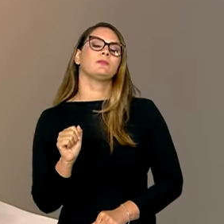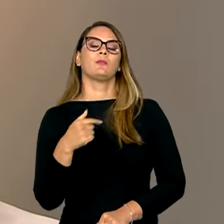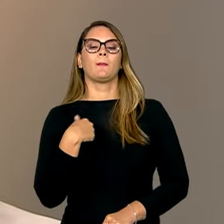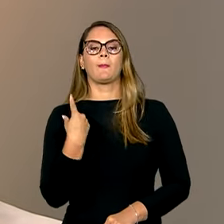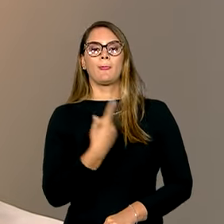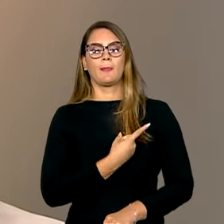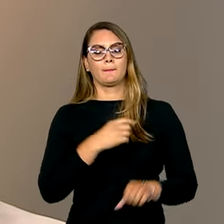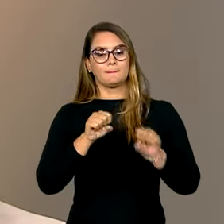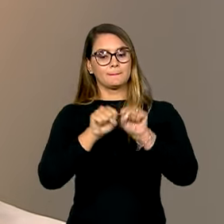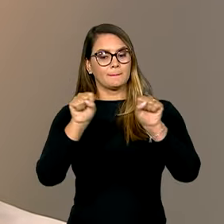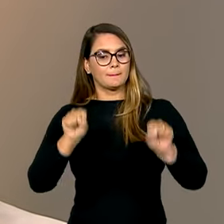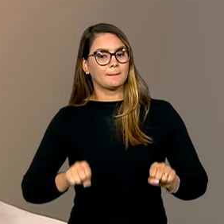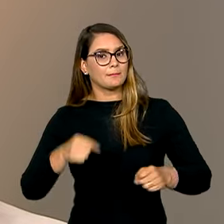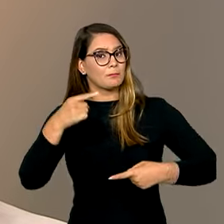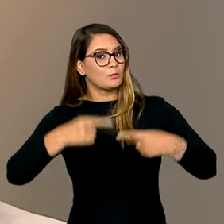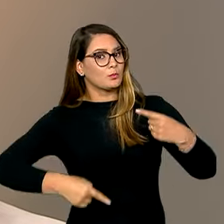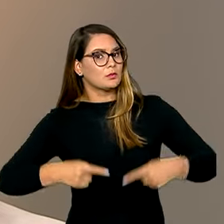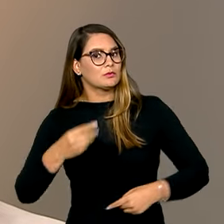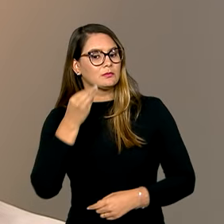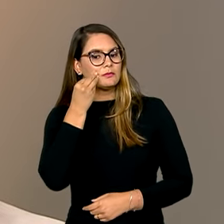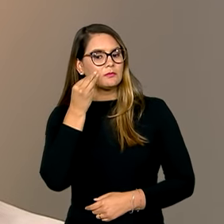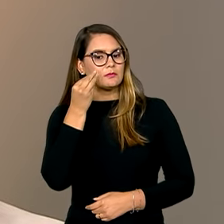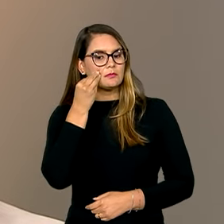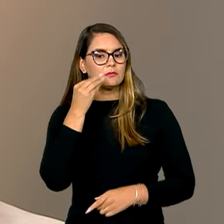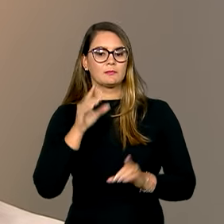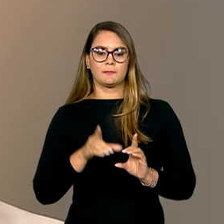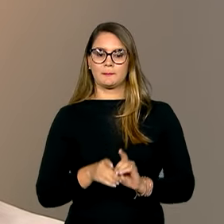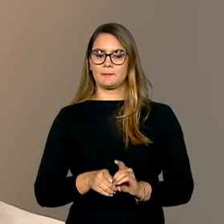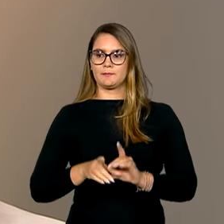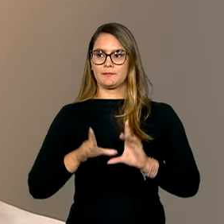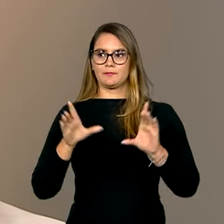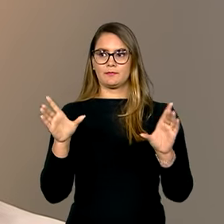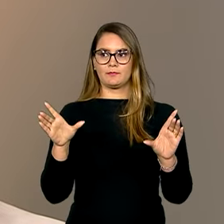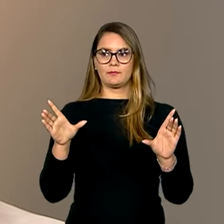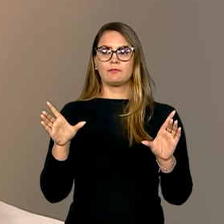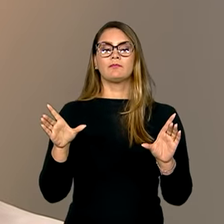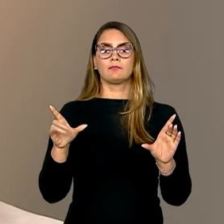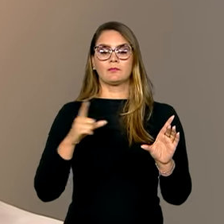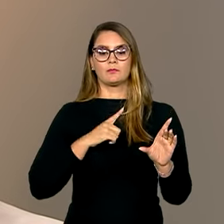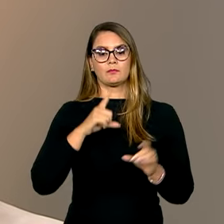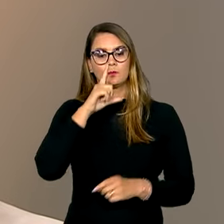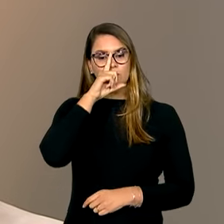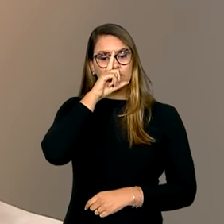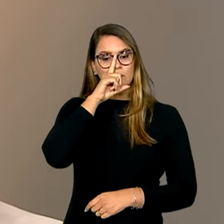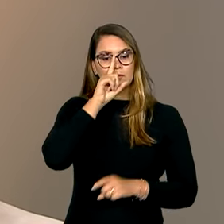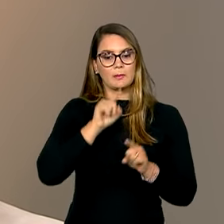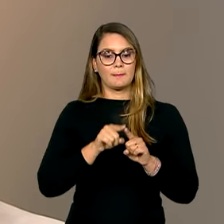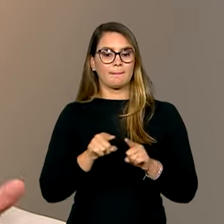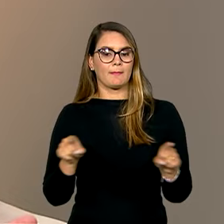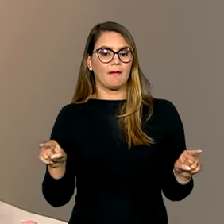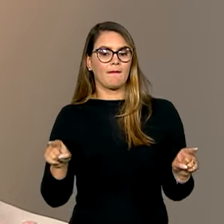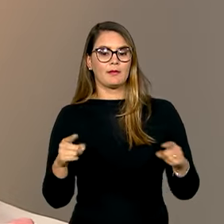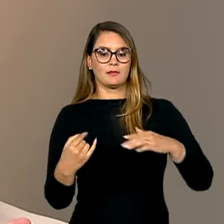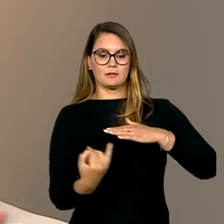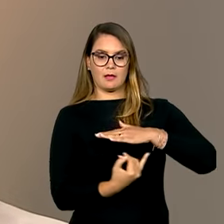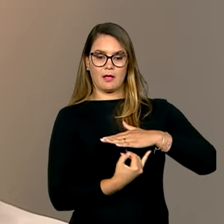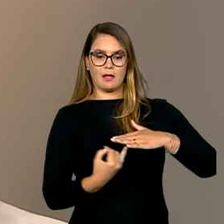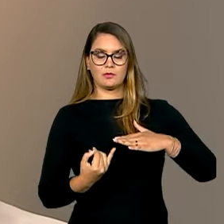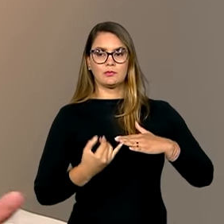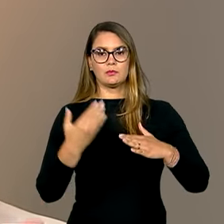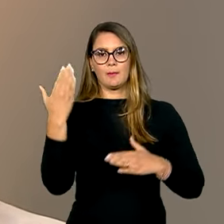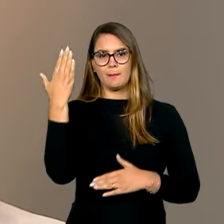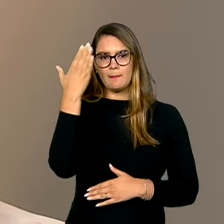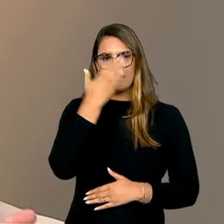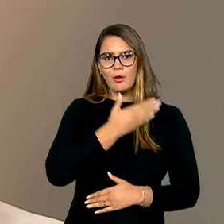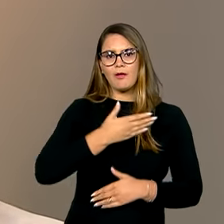político foram testados, a democracia, ela esteve sob risco, mas as instituições se provaram não